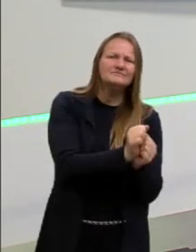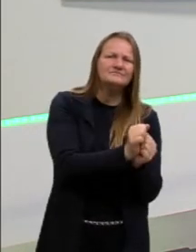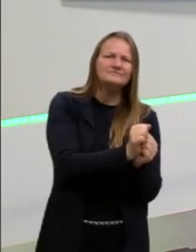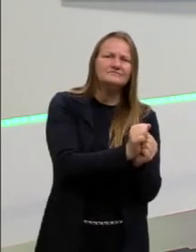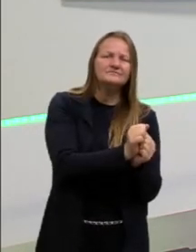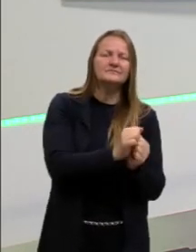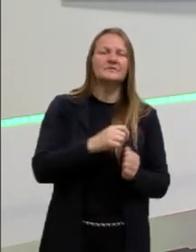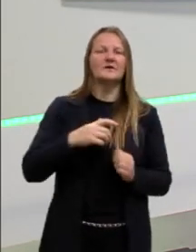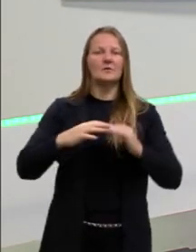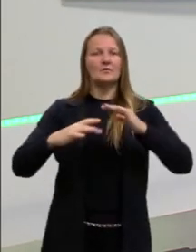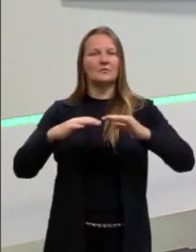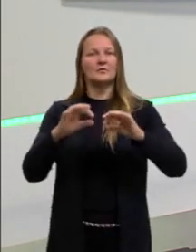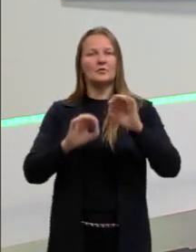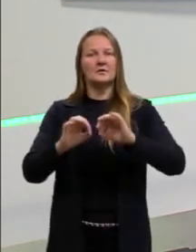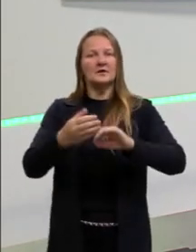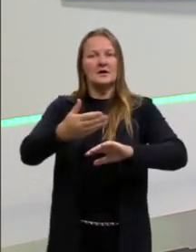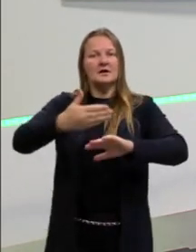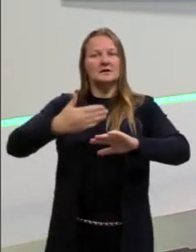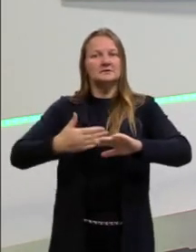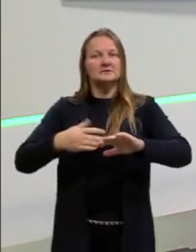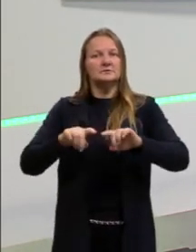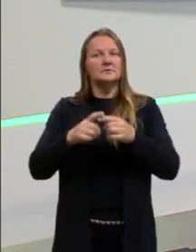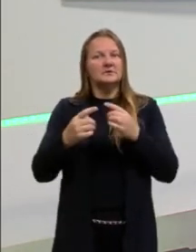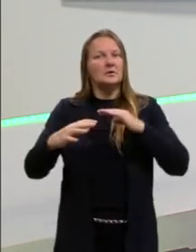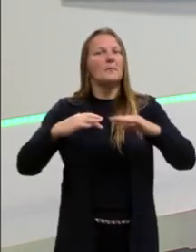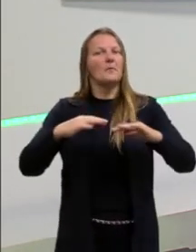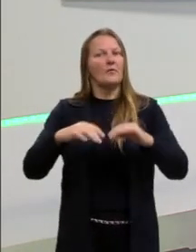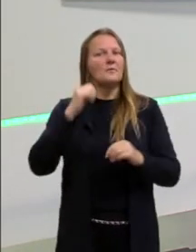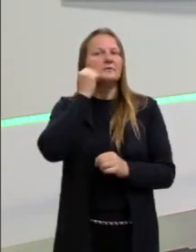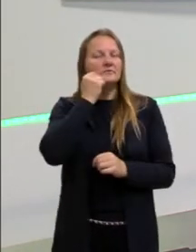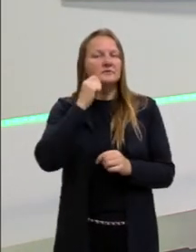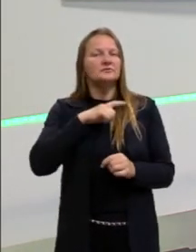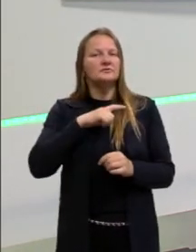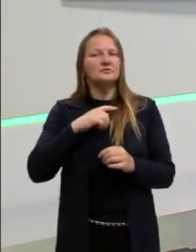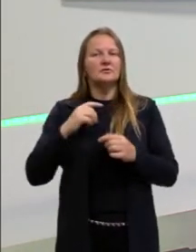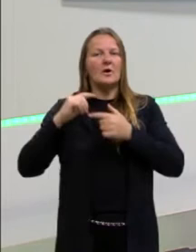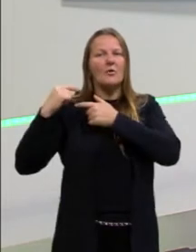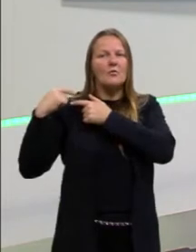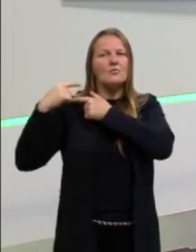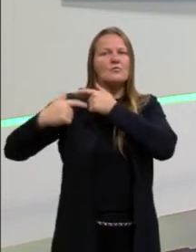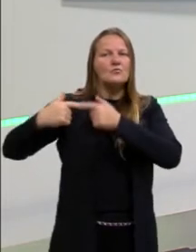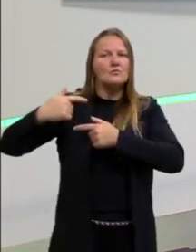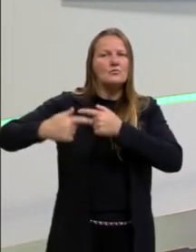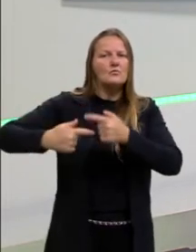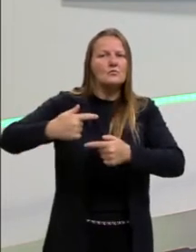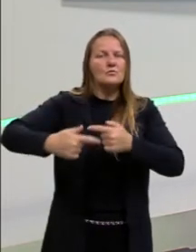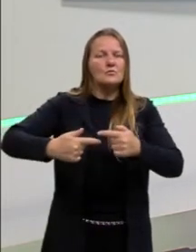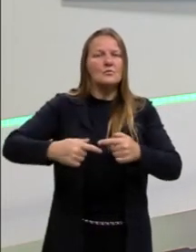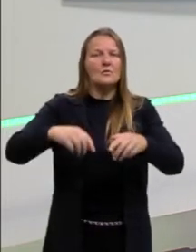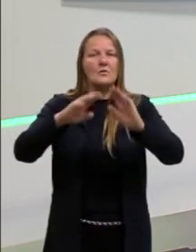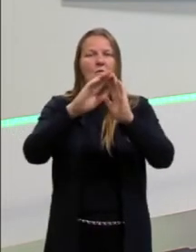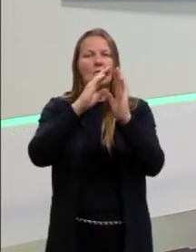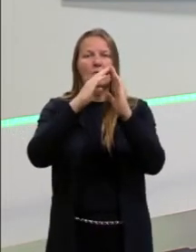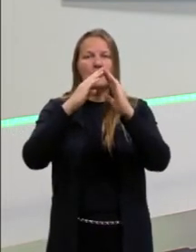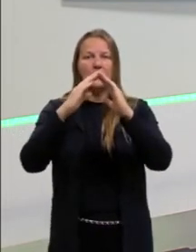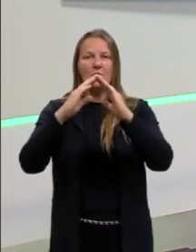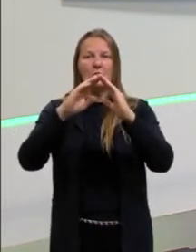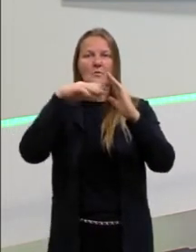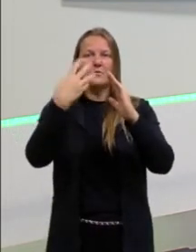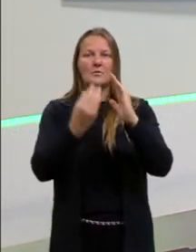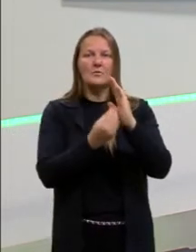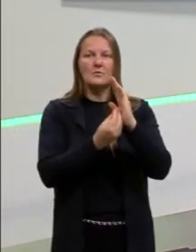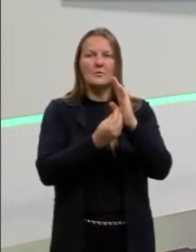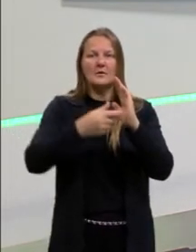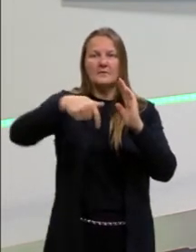movimento negro organizado, mas a gente pode pensar que eles são herdeiros dos quilombos. Então, o